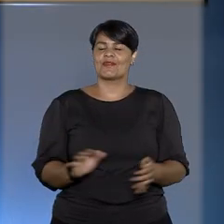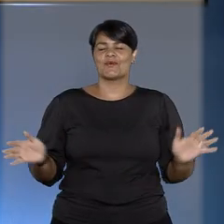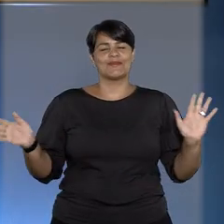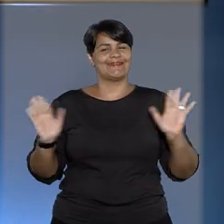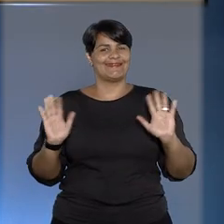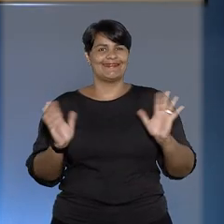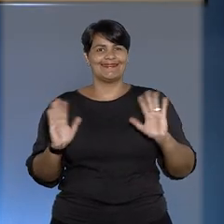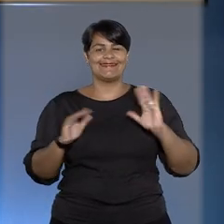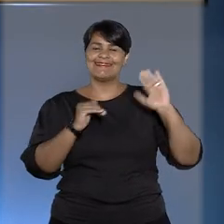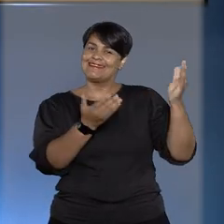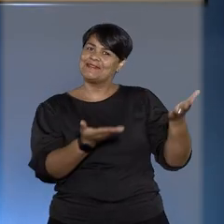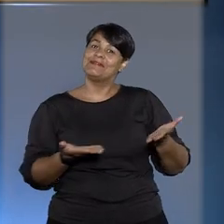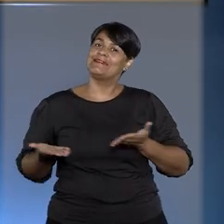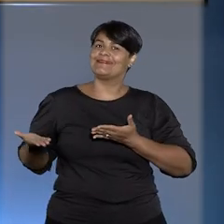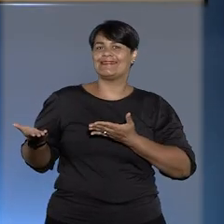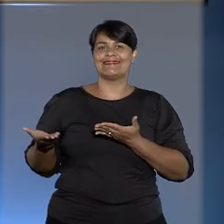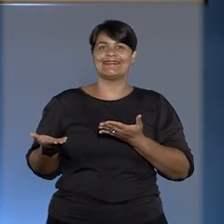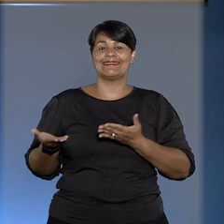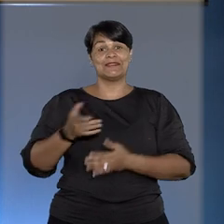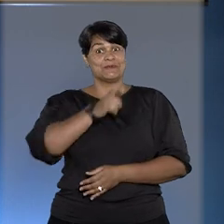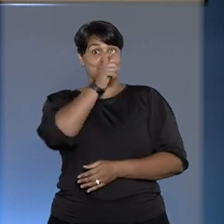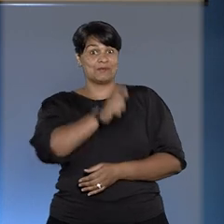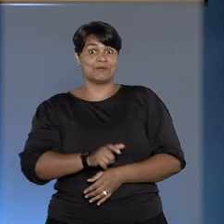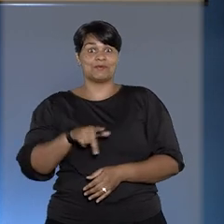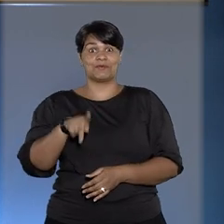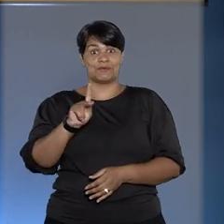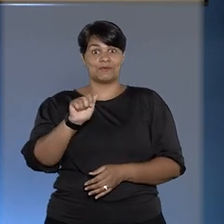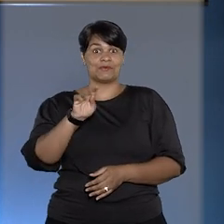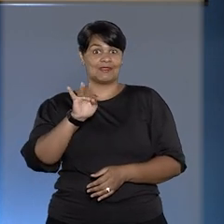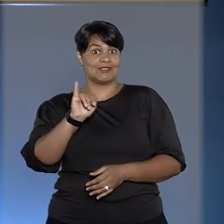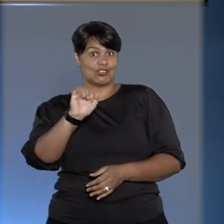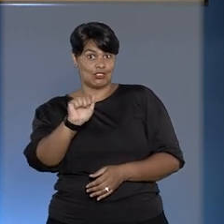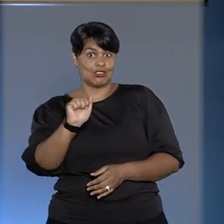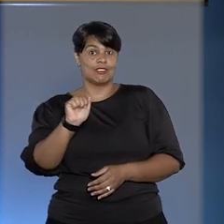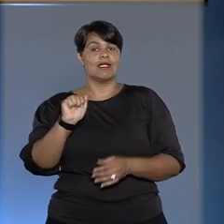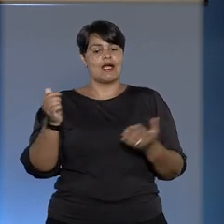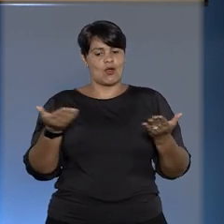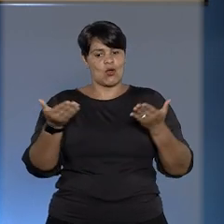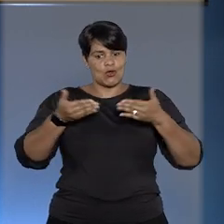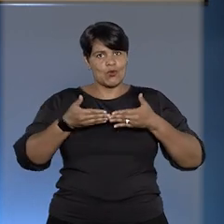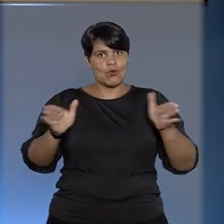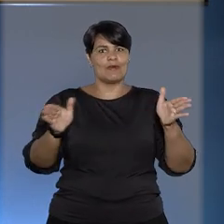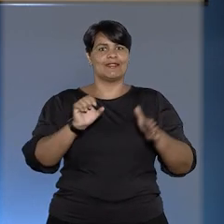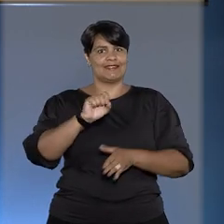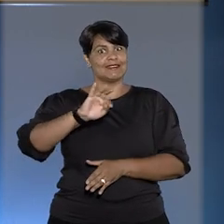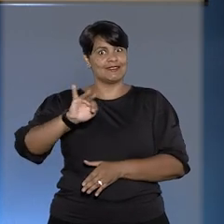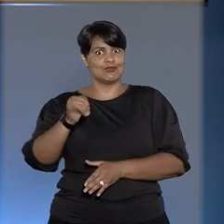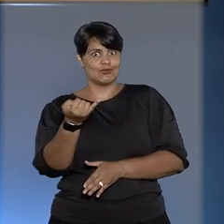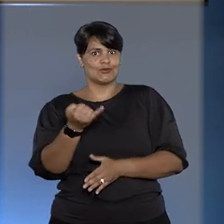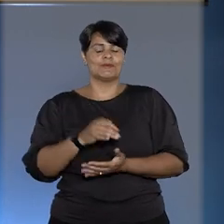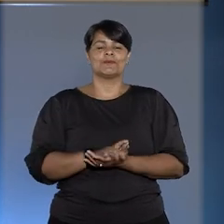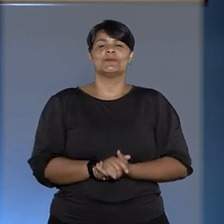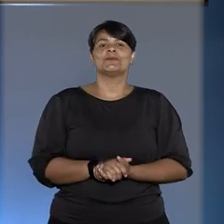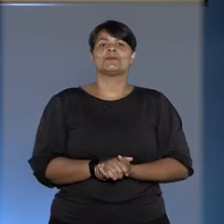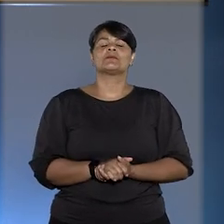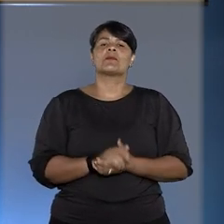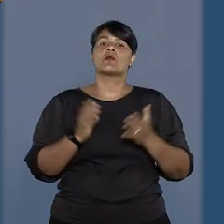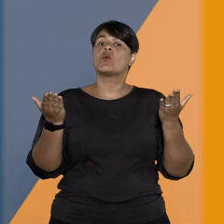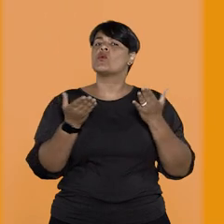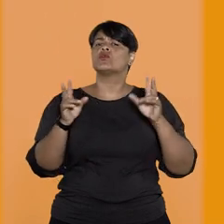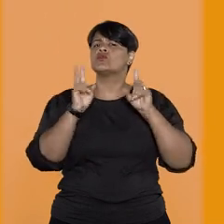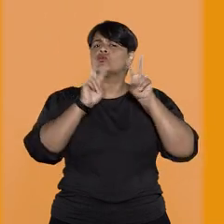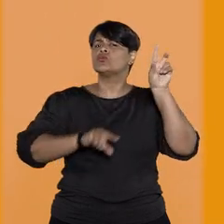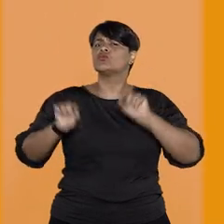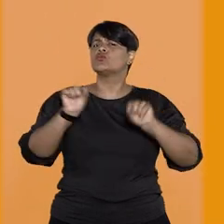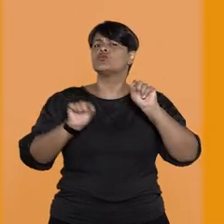Olá, seja muito bem-vindo. Eu sou Kátia Gomes e o STJ Notícias está no ar. No programa de hoje